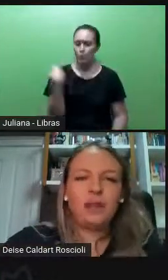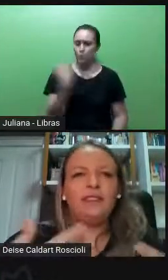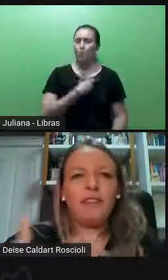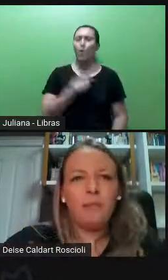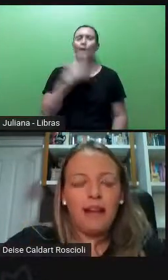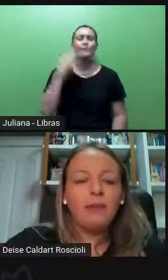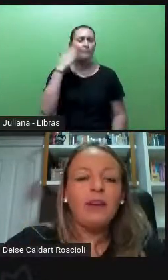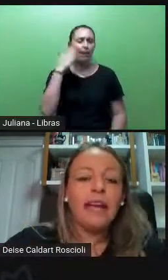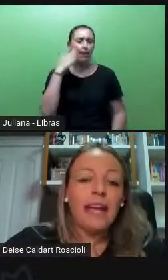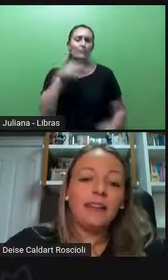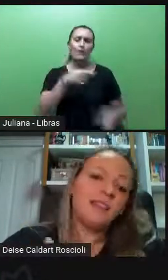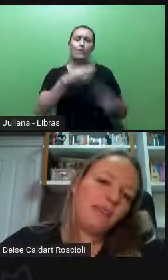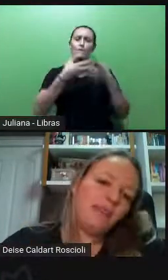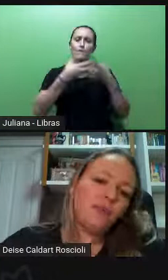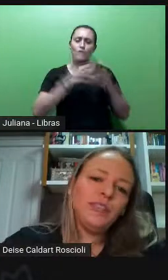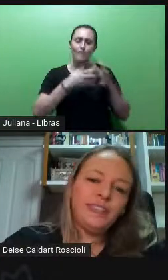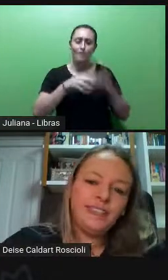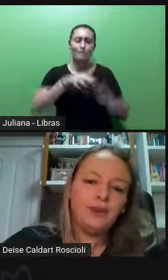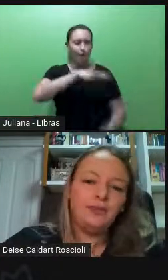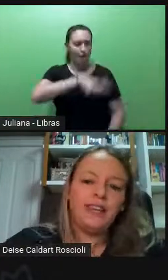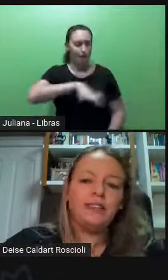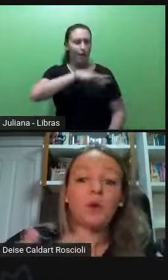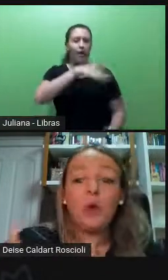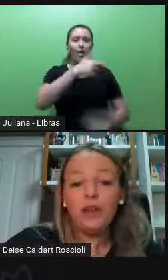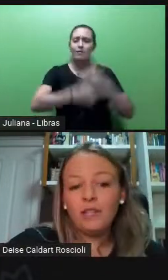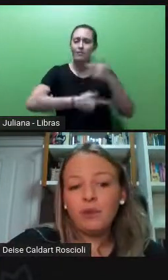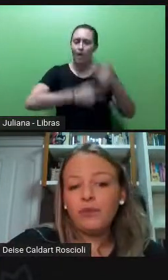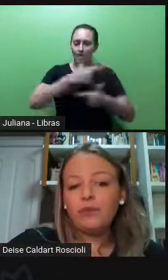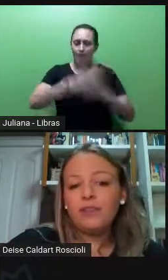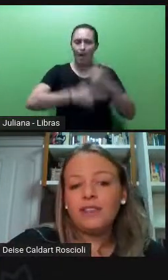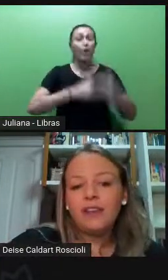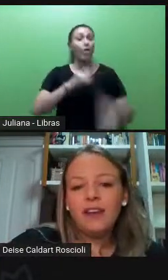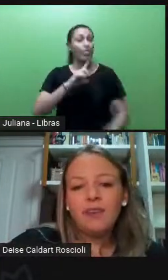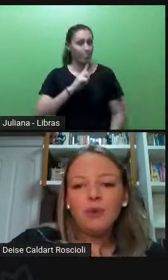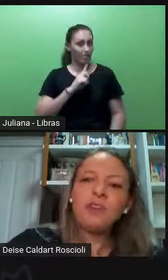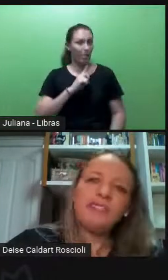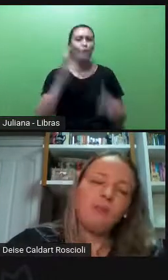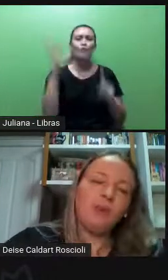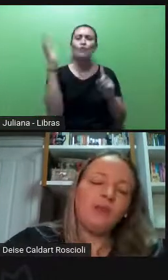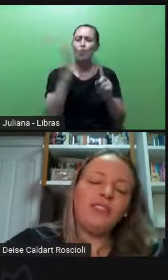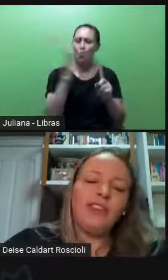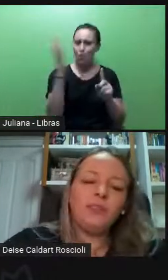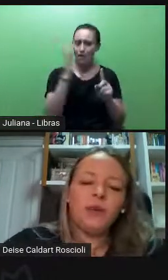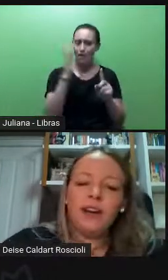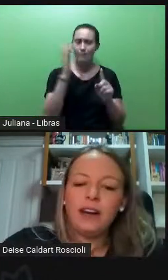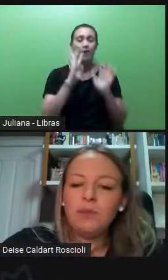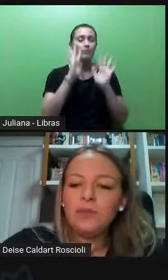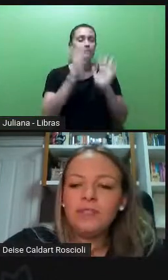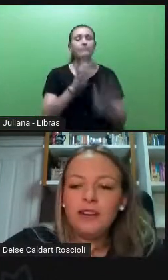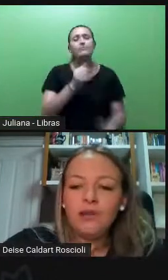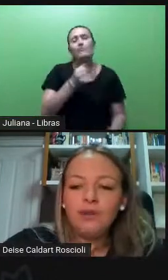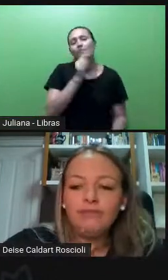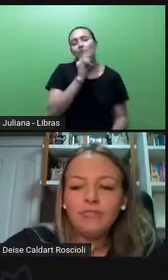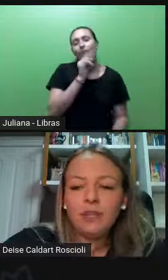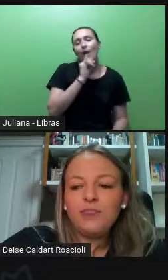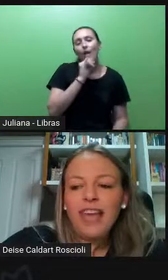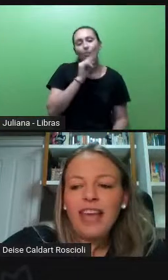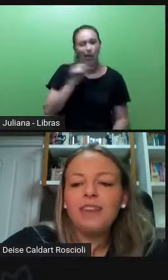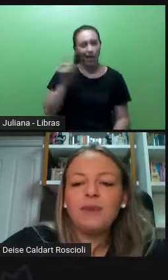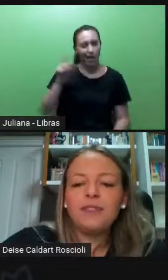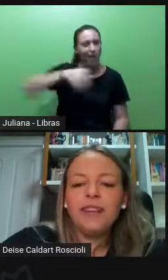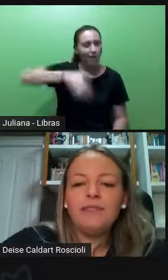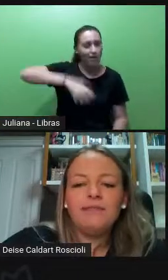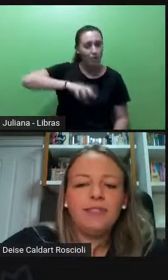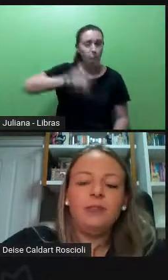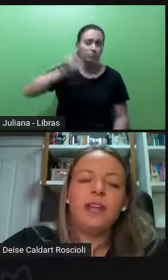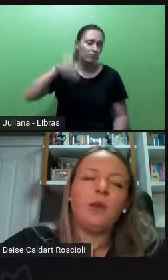ingresso no mercado de trabalho, elas também influenciam, né? A escolha das profissões. Um exemplo que a gente tem ali no campo são os